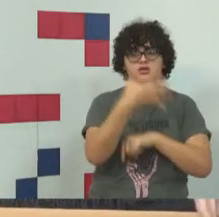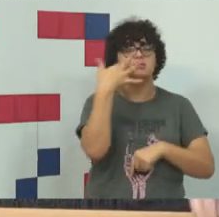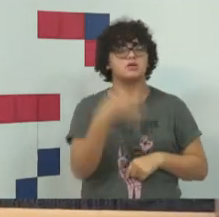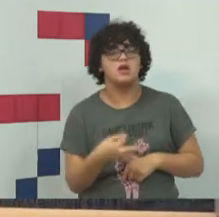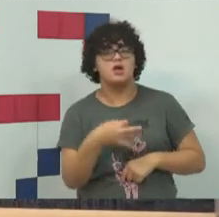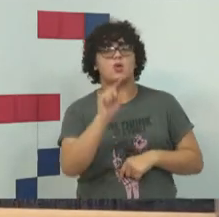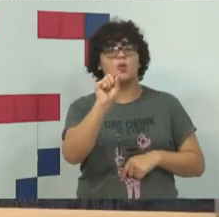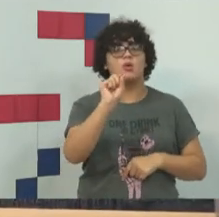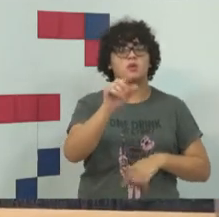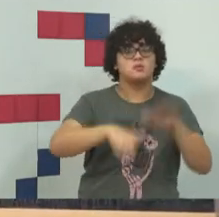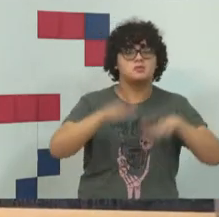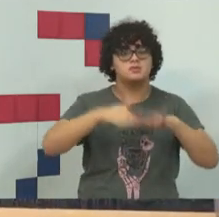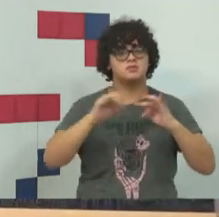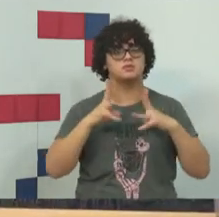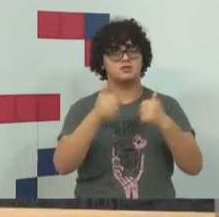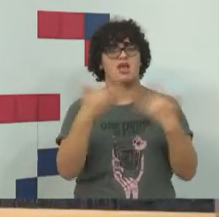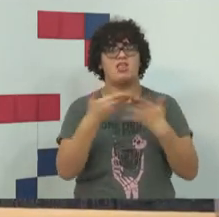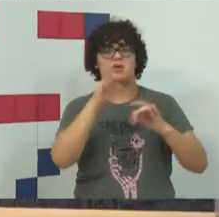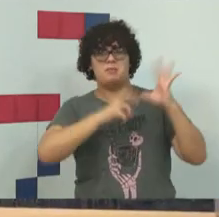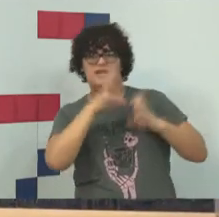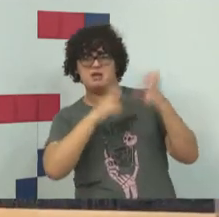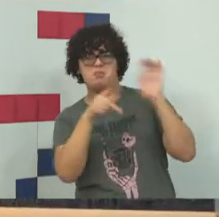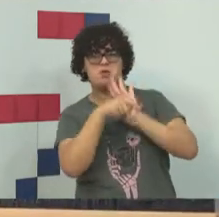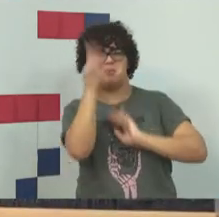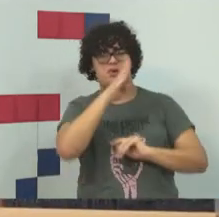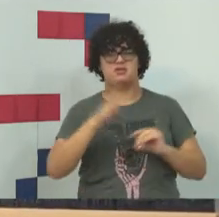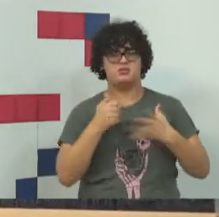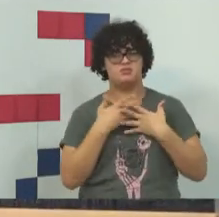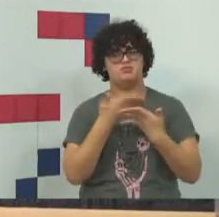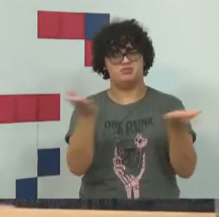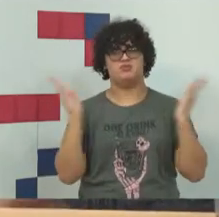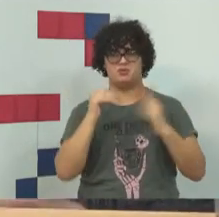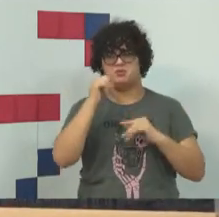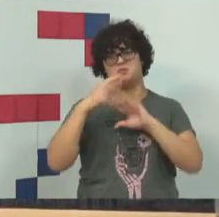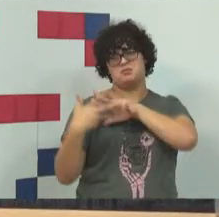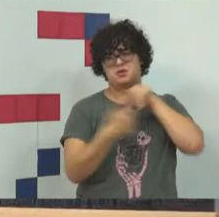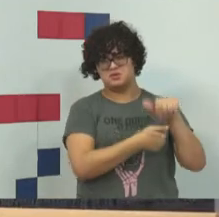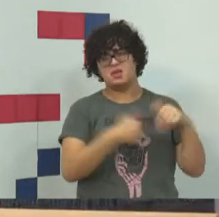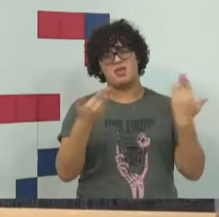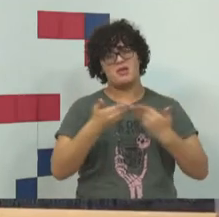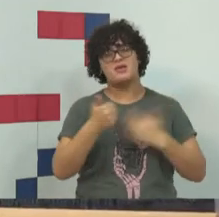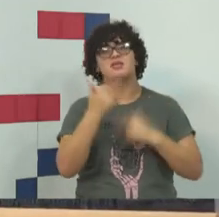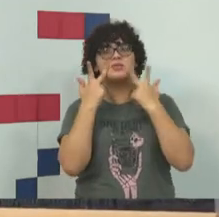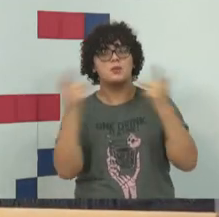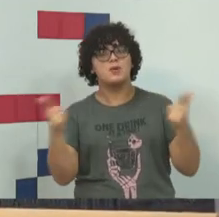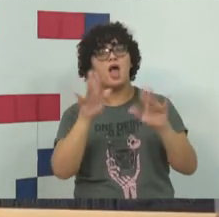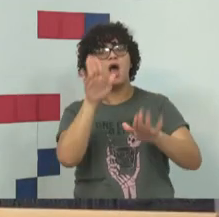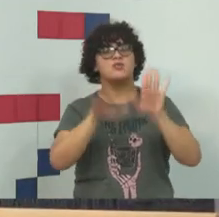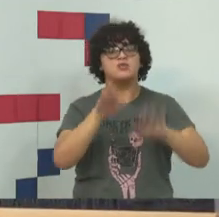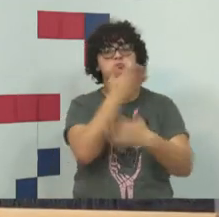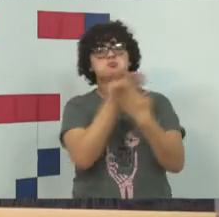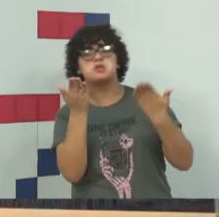eles eventualmente quiserem. É uma briga do Brasil com o resto do mundo, e a gente, naturalmente, perde,